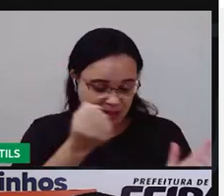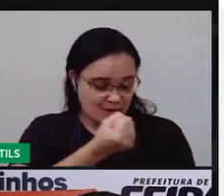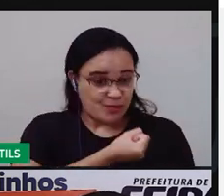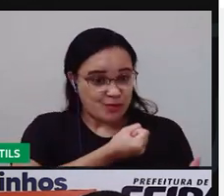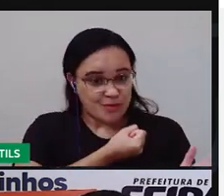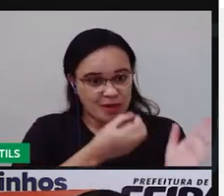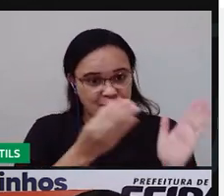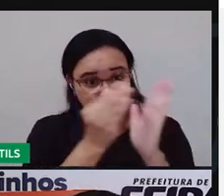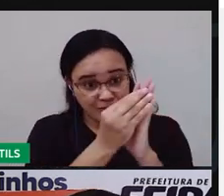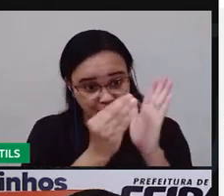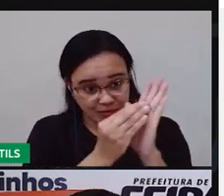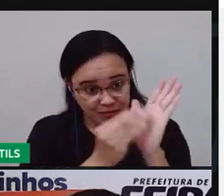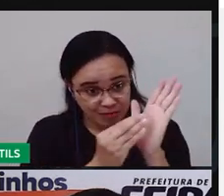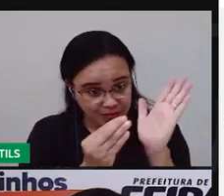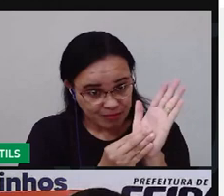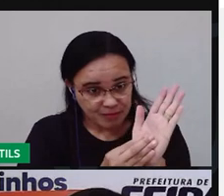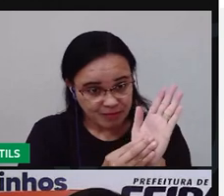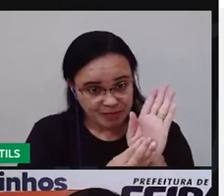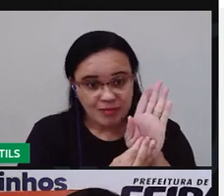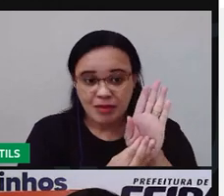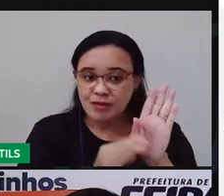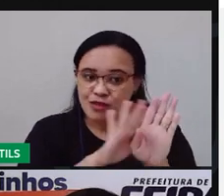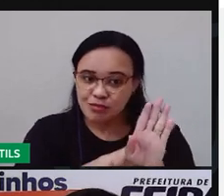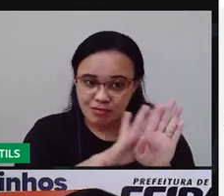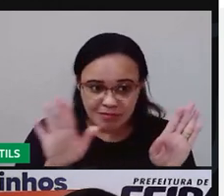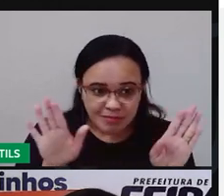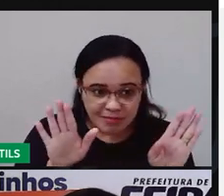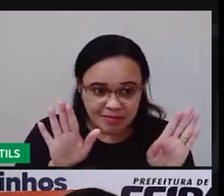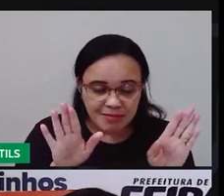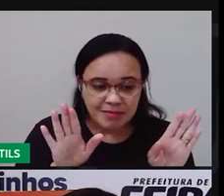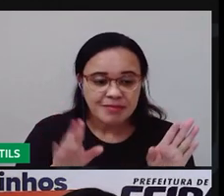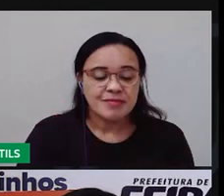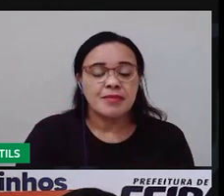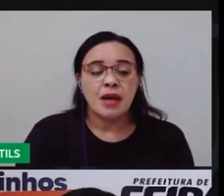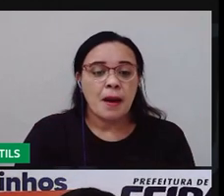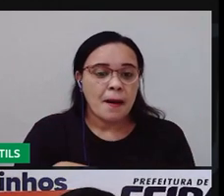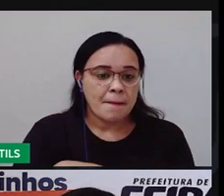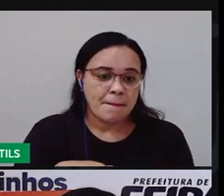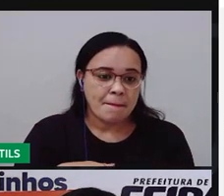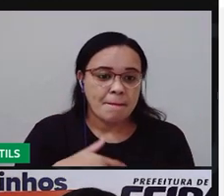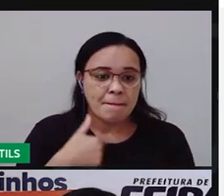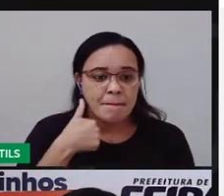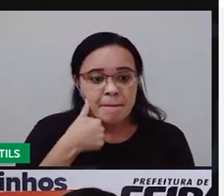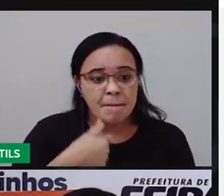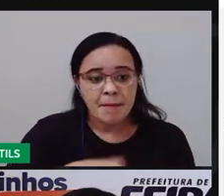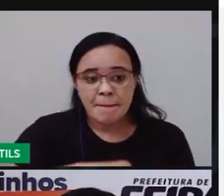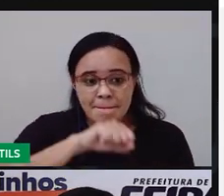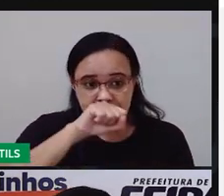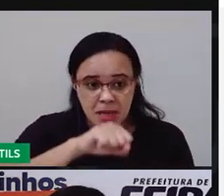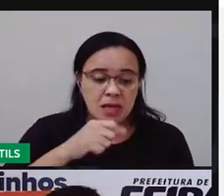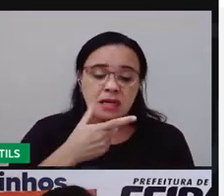números que apareceram no problema. Então, a mãe ali do Lucas